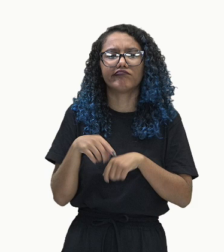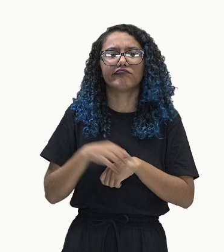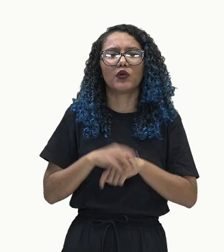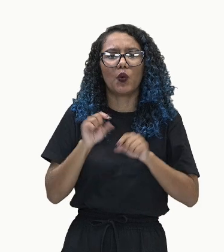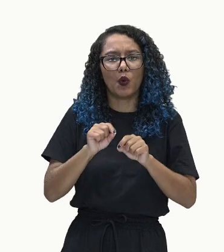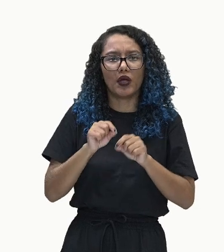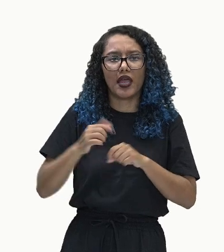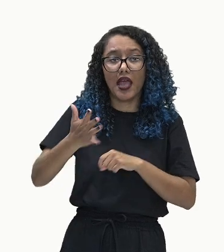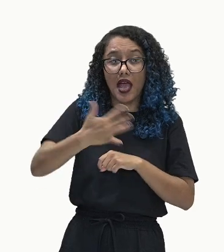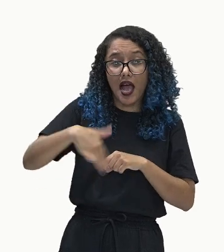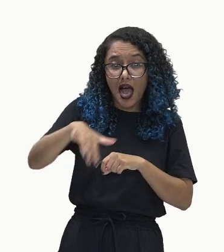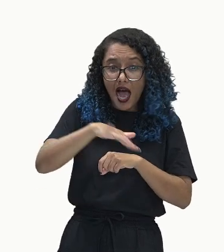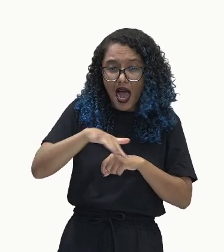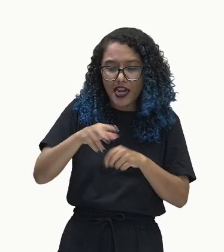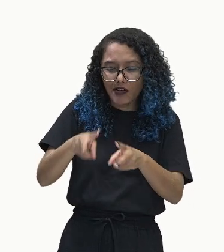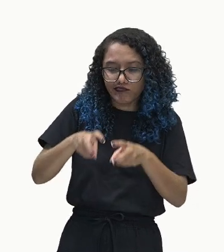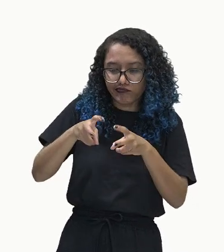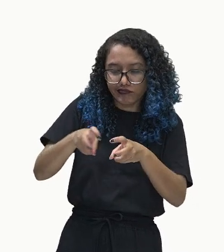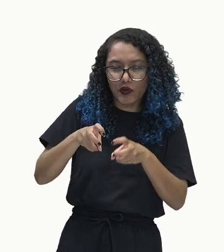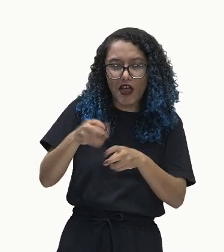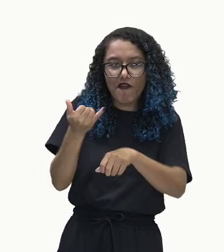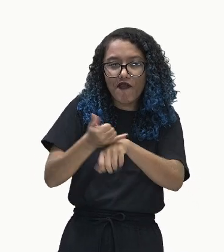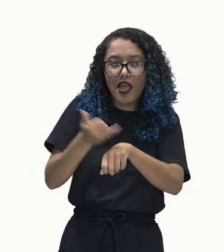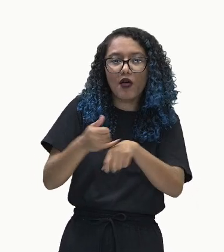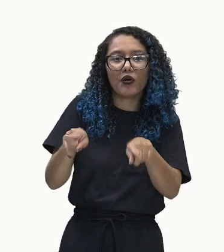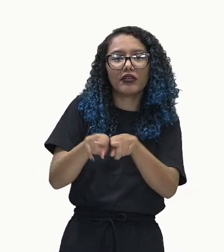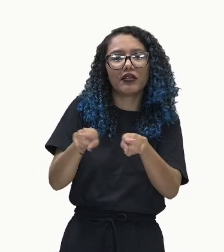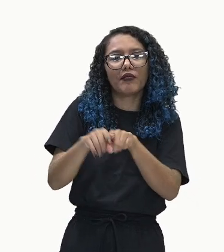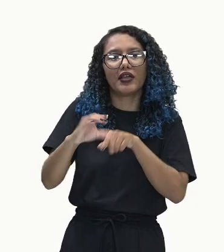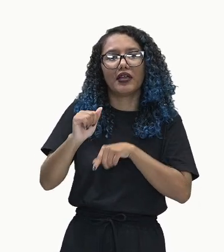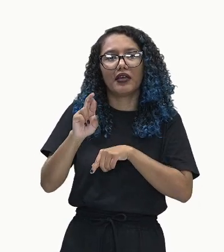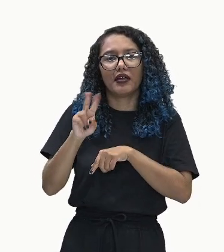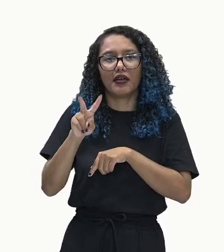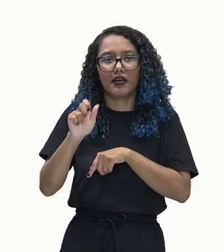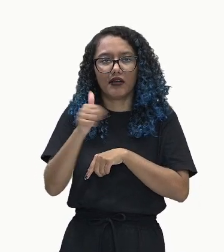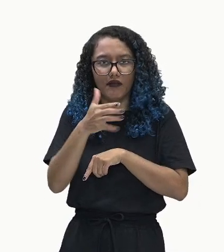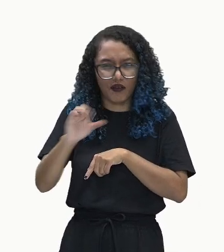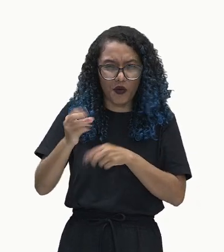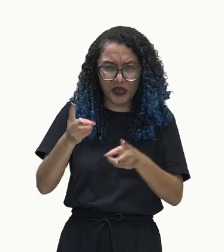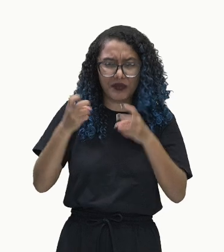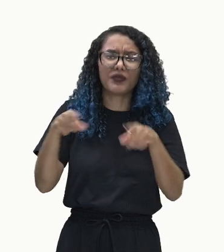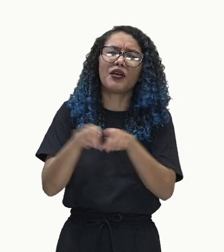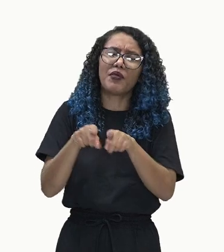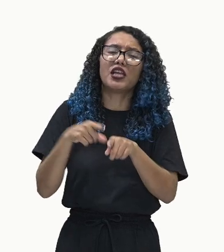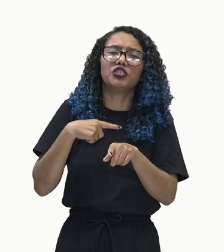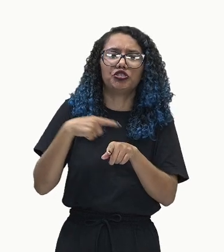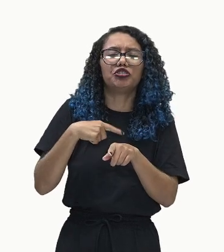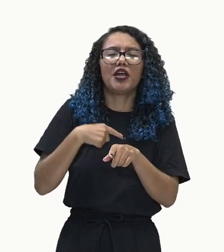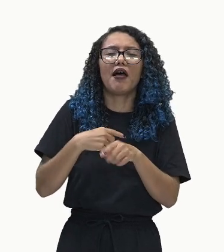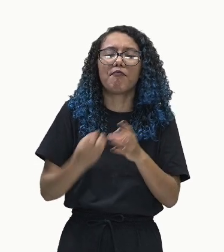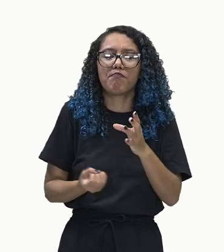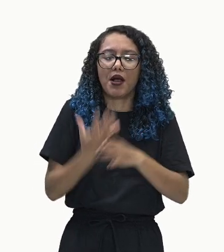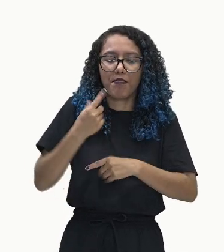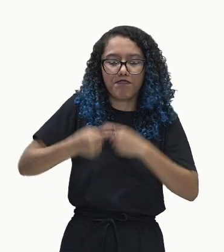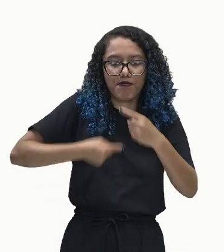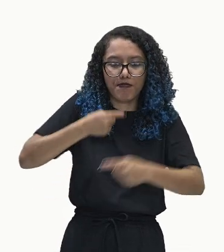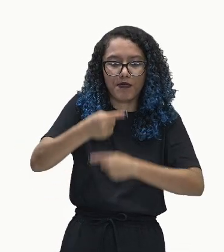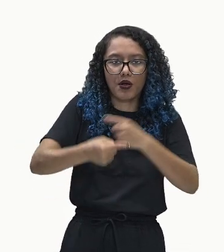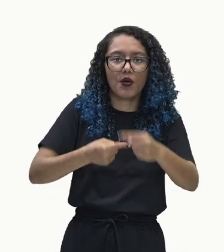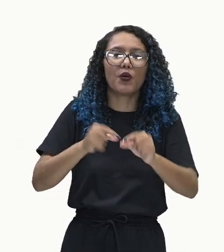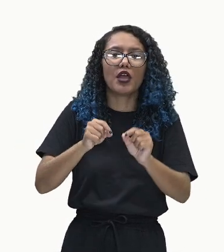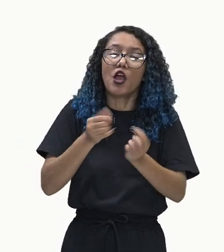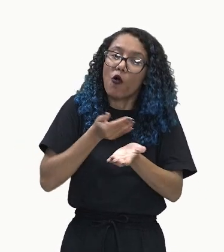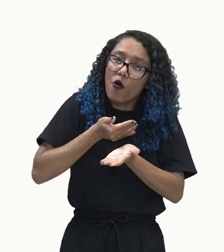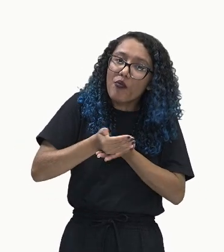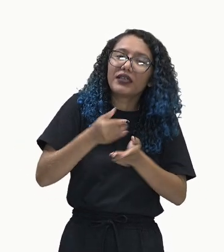carvão mineral. Também a gente está vendo que a Inglaterra tinha abundância naquele momento. Matéria-prima, gente, para o início